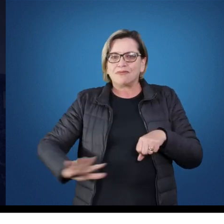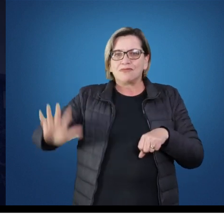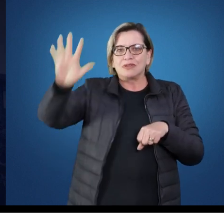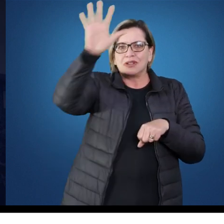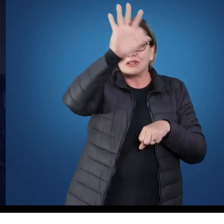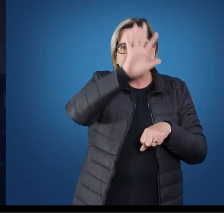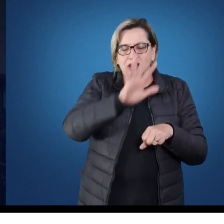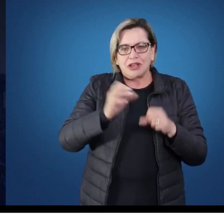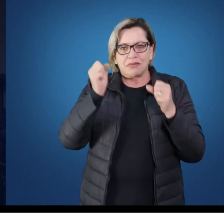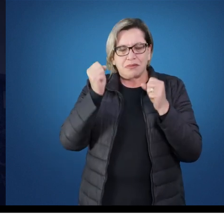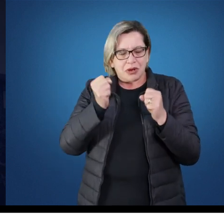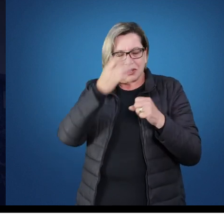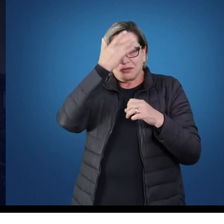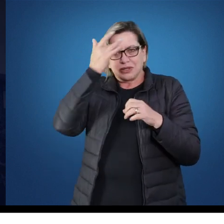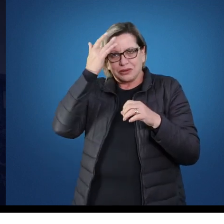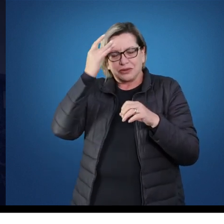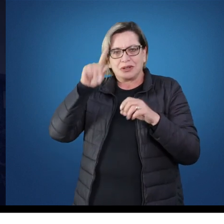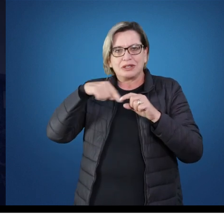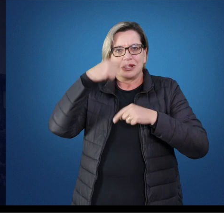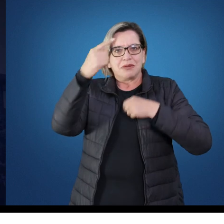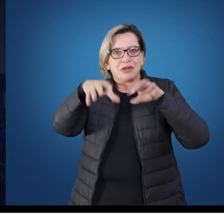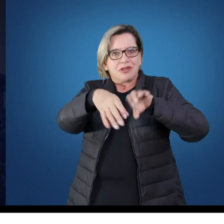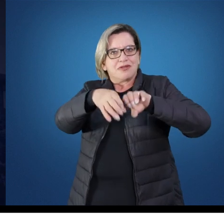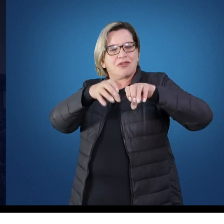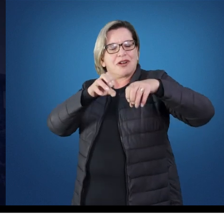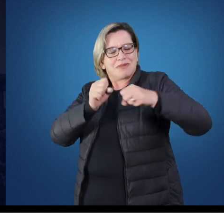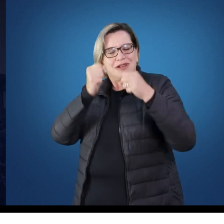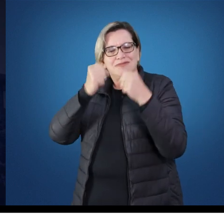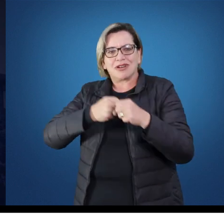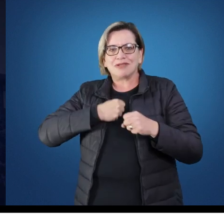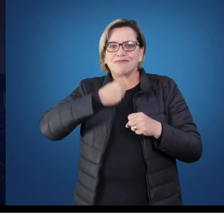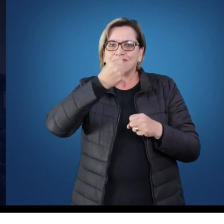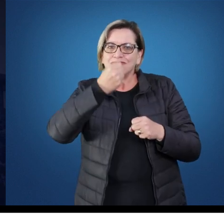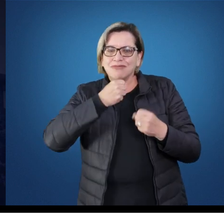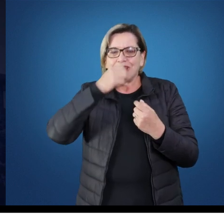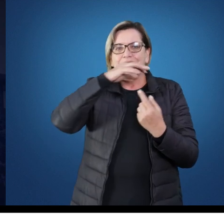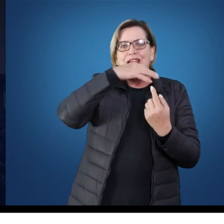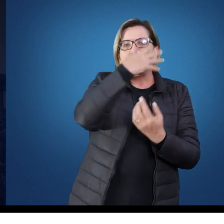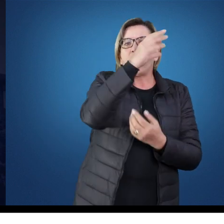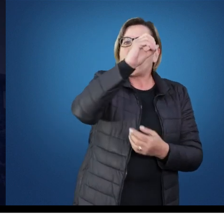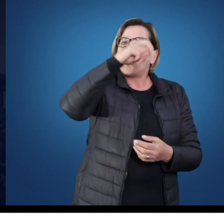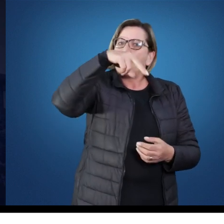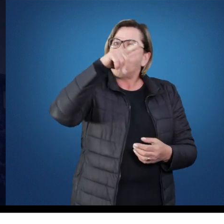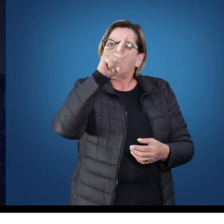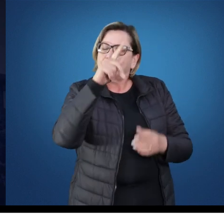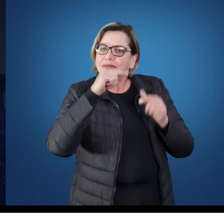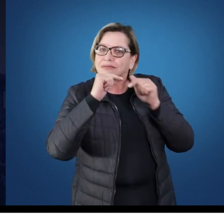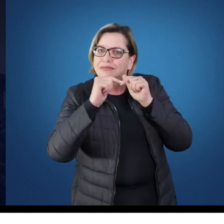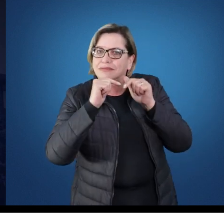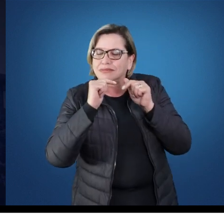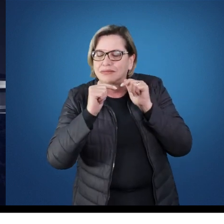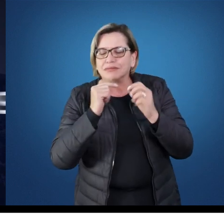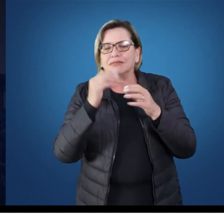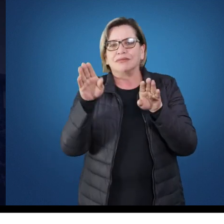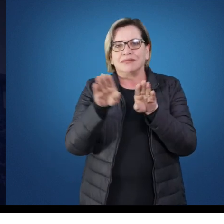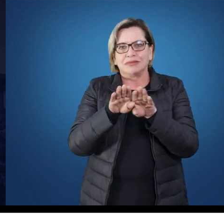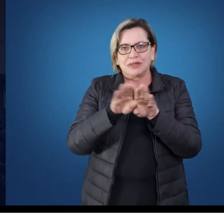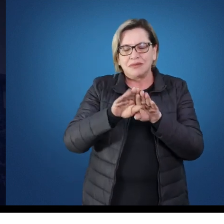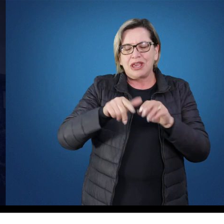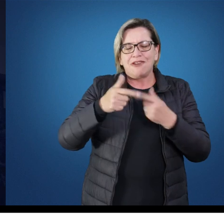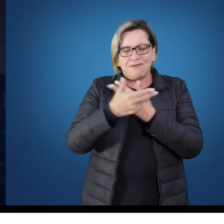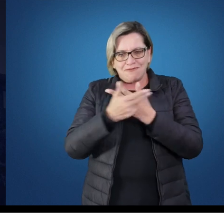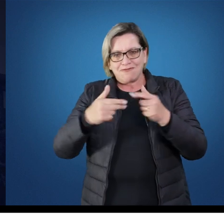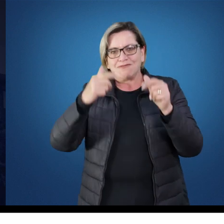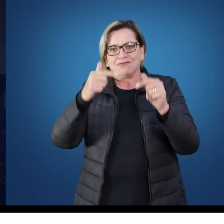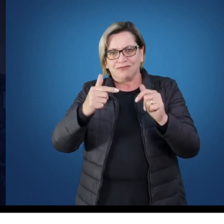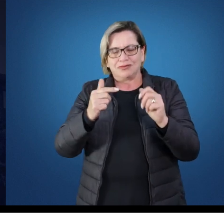egresso atuar em diferentes áreas, como a imprensa, meio ambiente, editoras, ONGs e outras. O curso tem duração de quatro anos